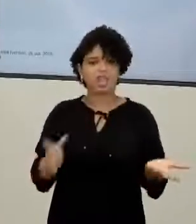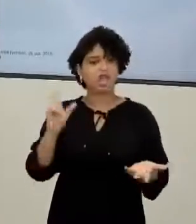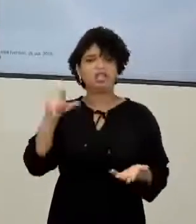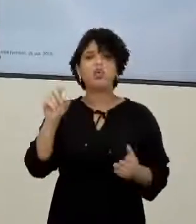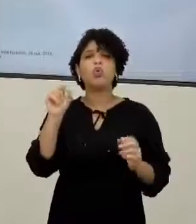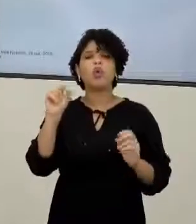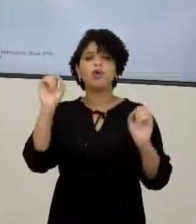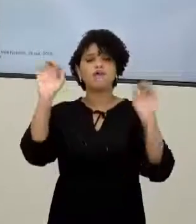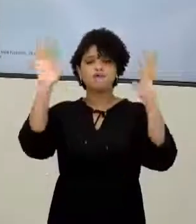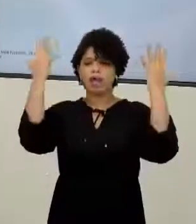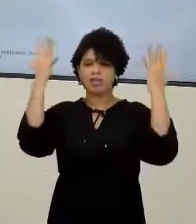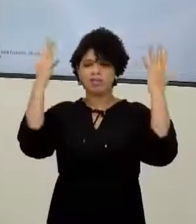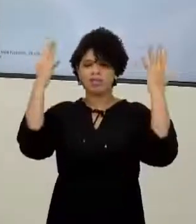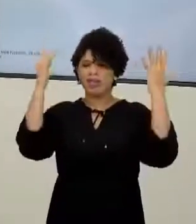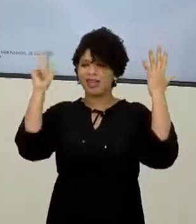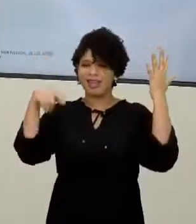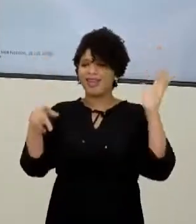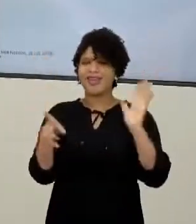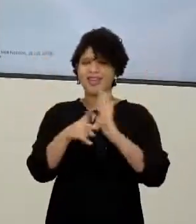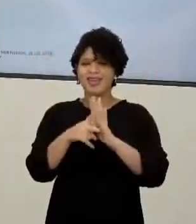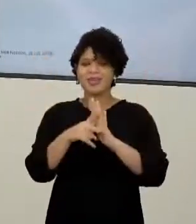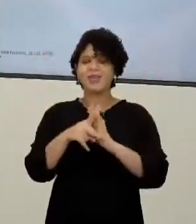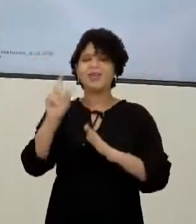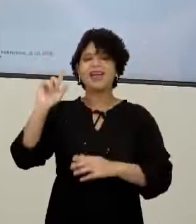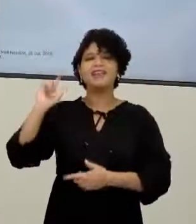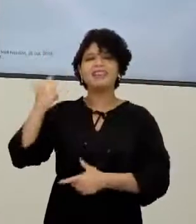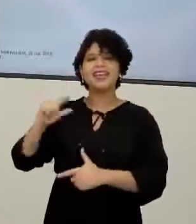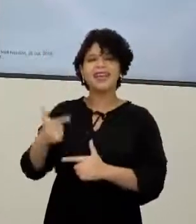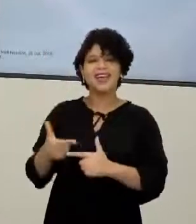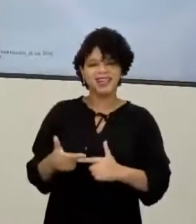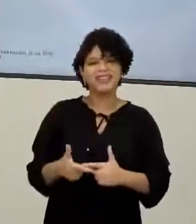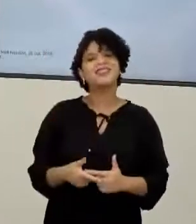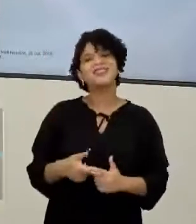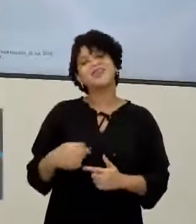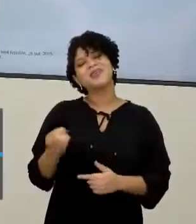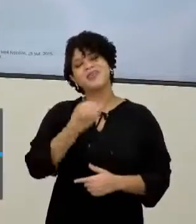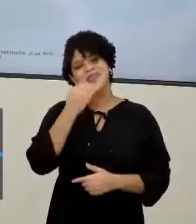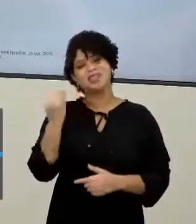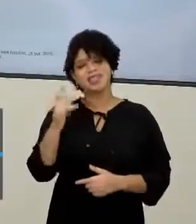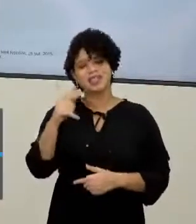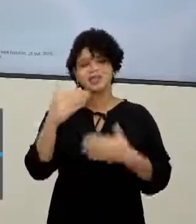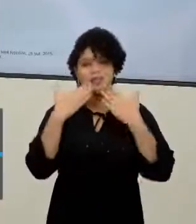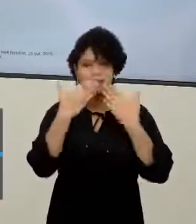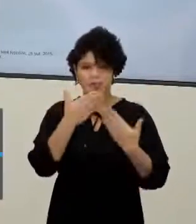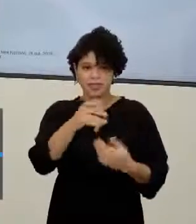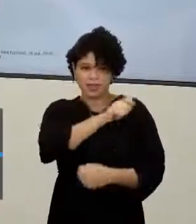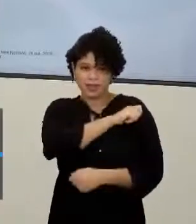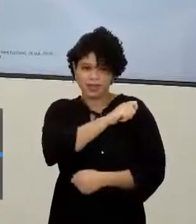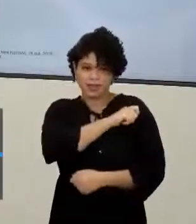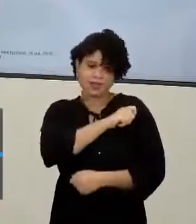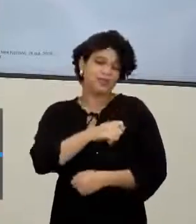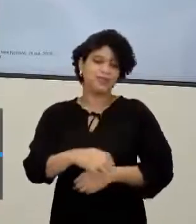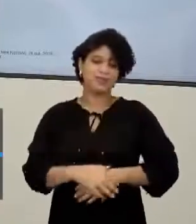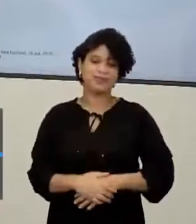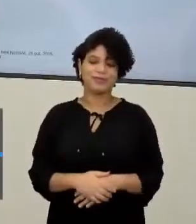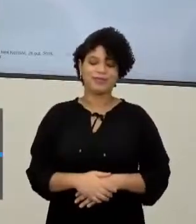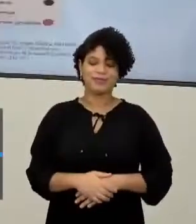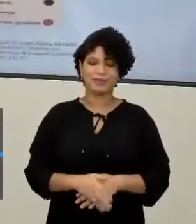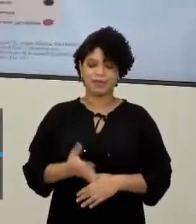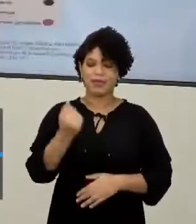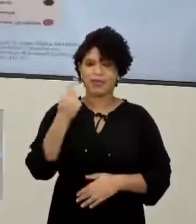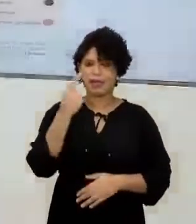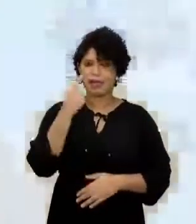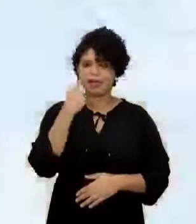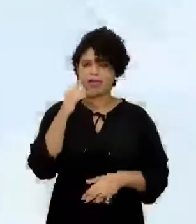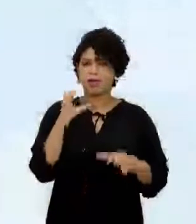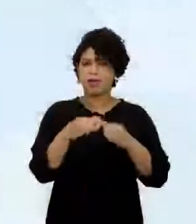festa, né? Uma festa, uma tradição que eles têm É muito interessante passar isso para os alunos Vamos lá, falando aí sobre os grupos